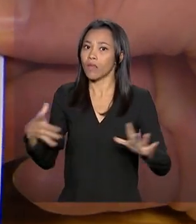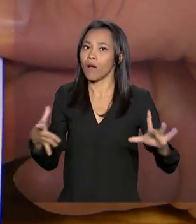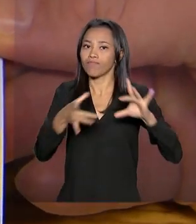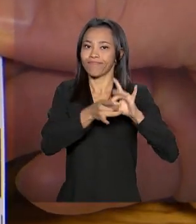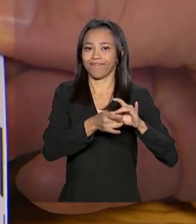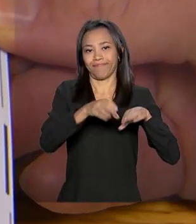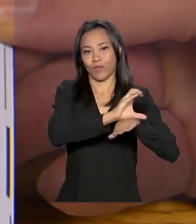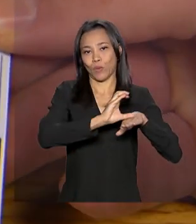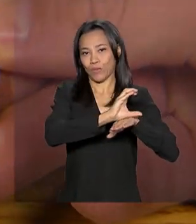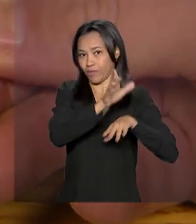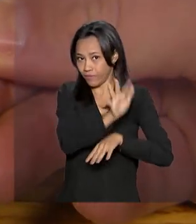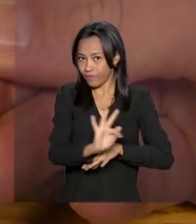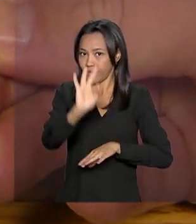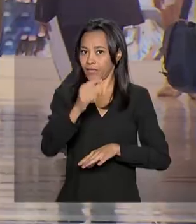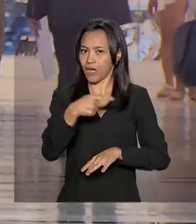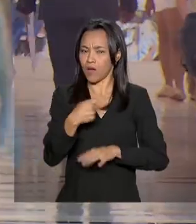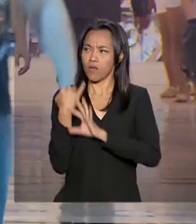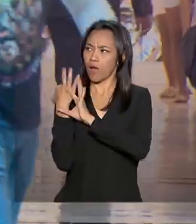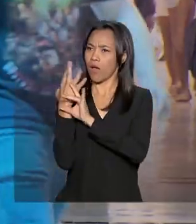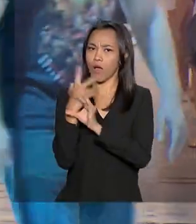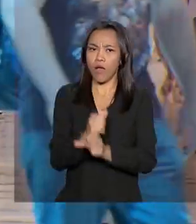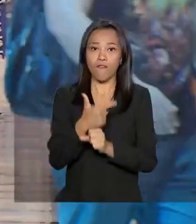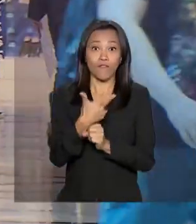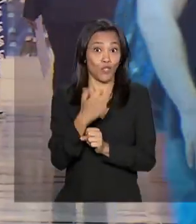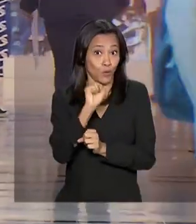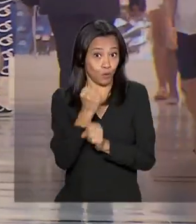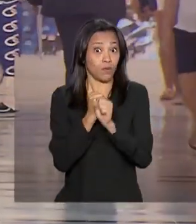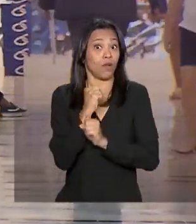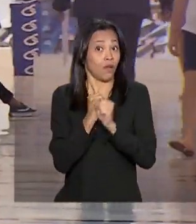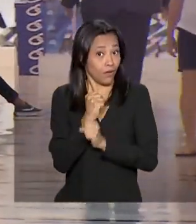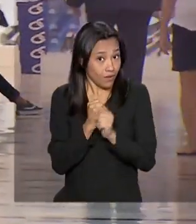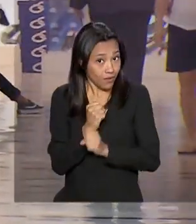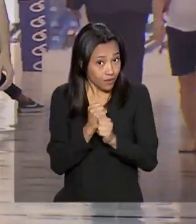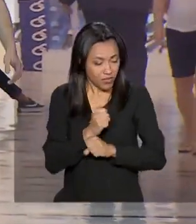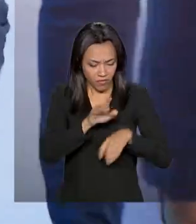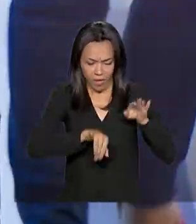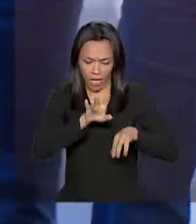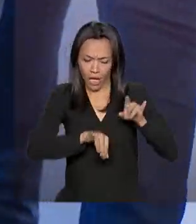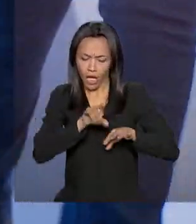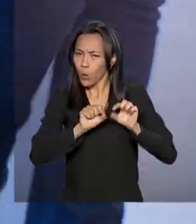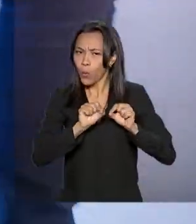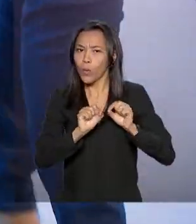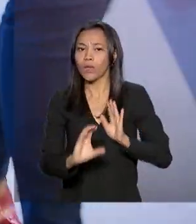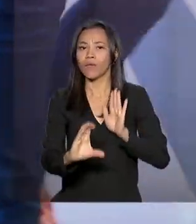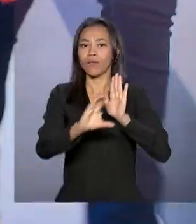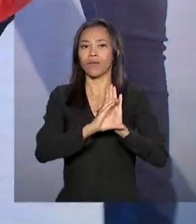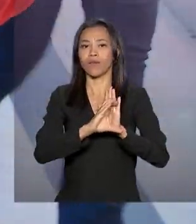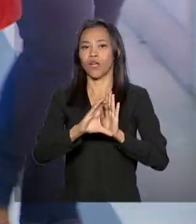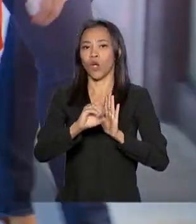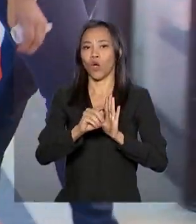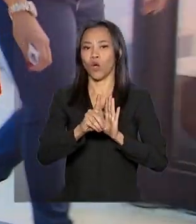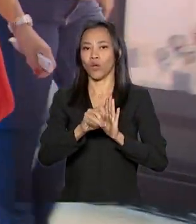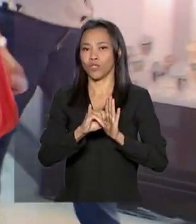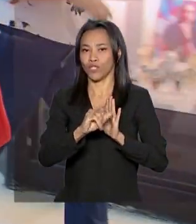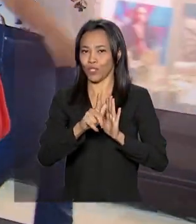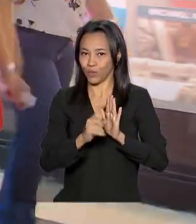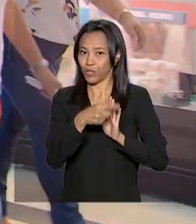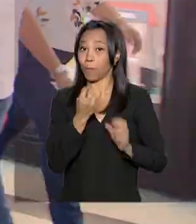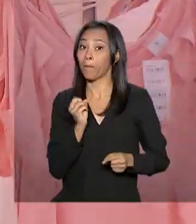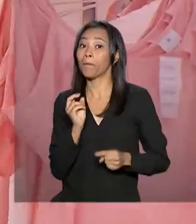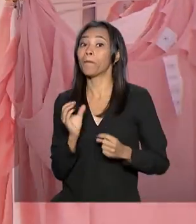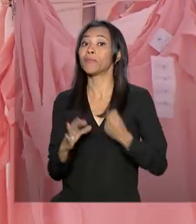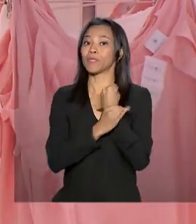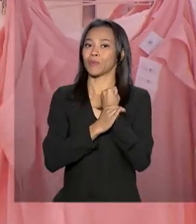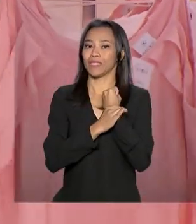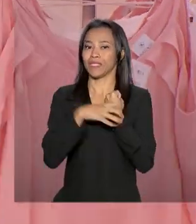Constituição Federal. Nos últimos 28 anos, a partir da redação do Código de Defesa do Consumidor, houve uma mudança nas